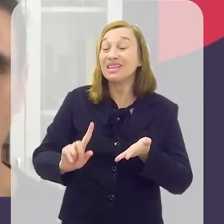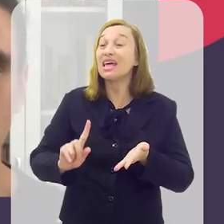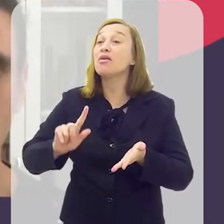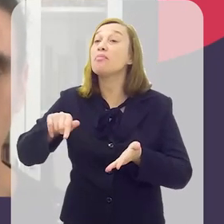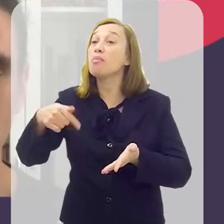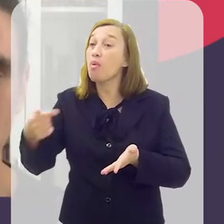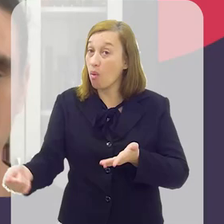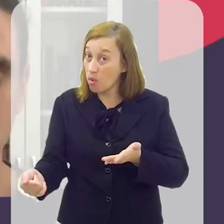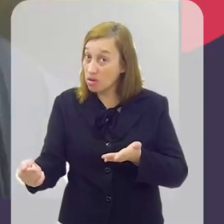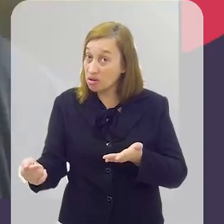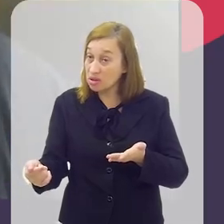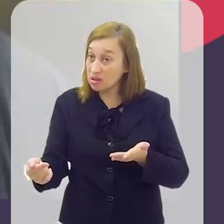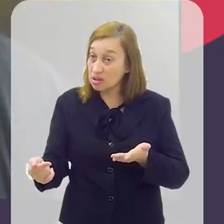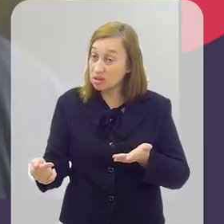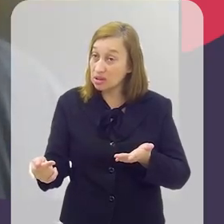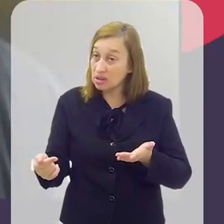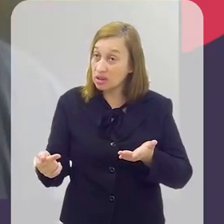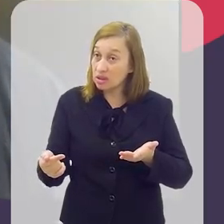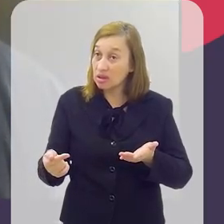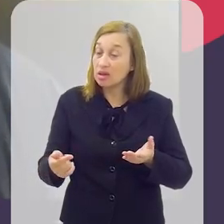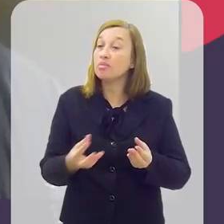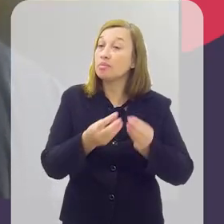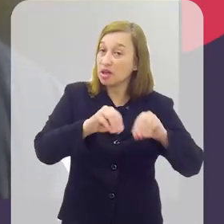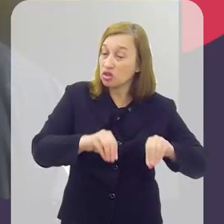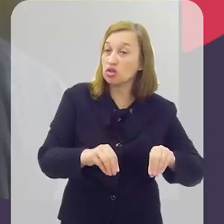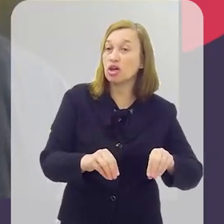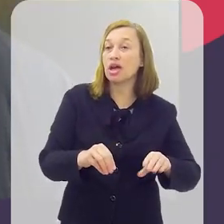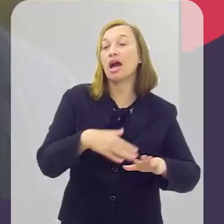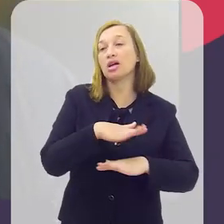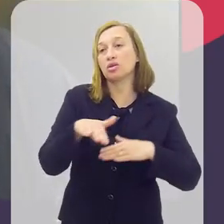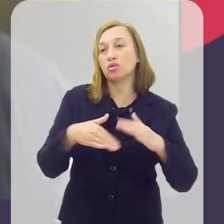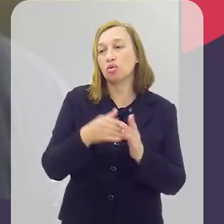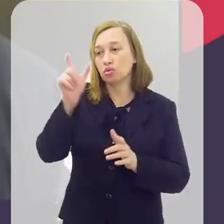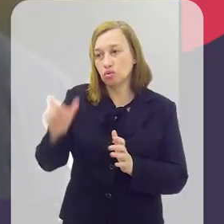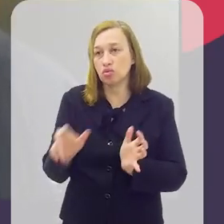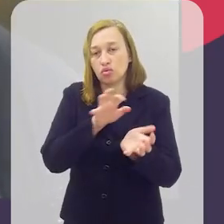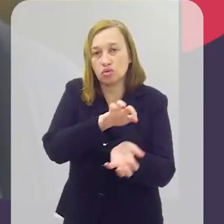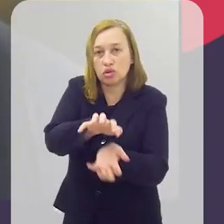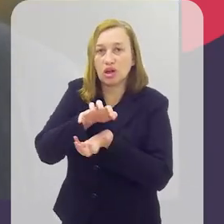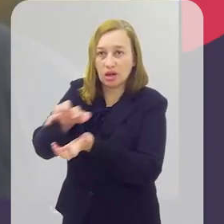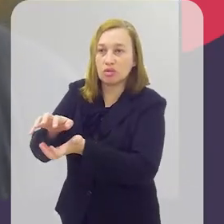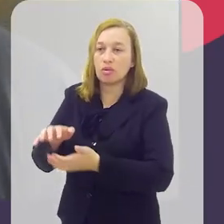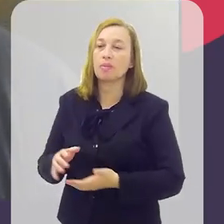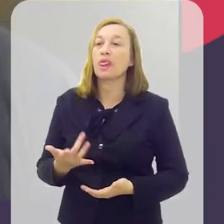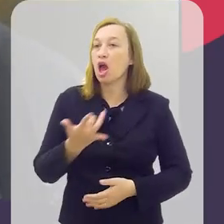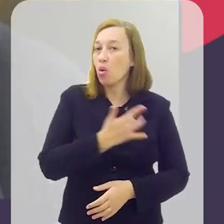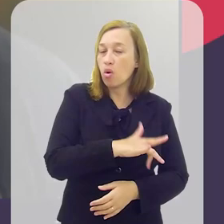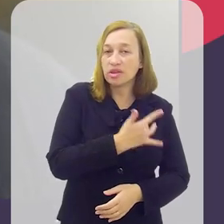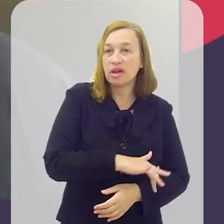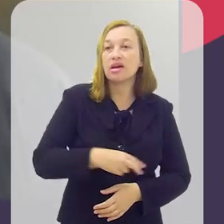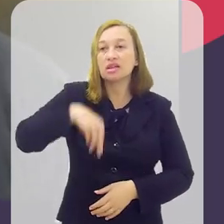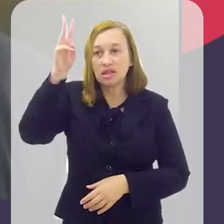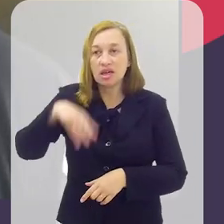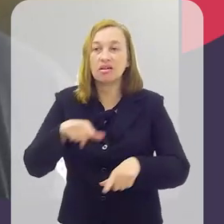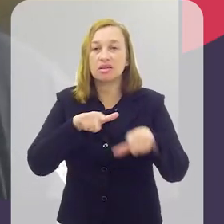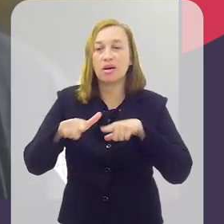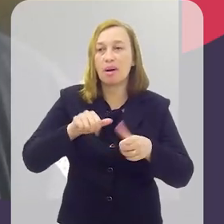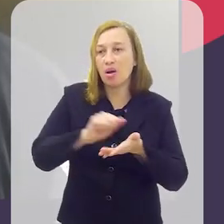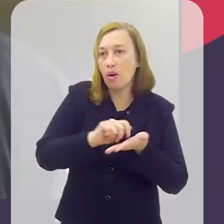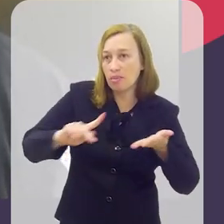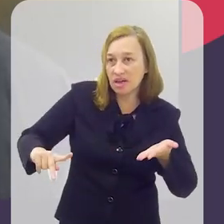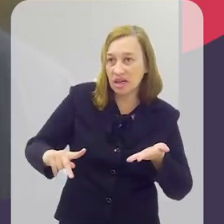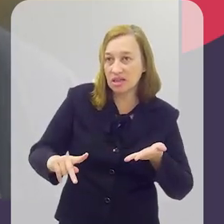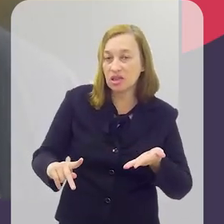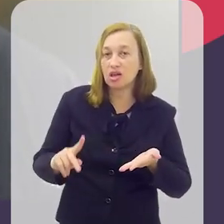descoberto, eles virem com a tacada mesmo ali, que era para ferrar todo mundo. Então, assim, coitado de quem trabalha hoje em dia com o